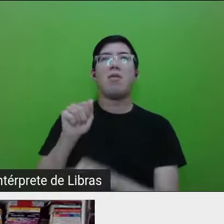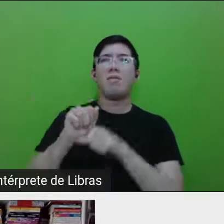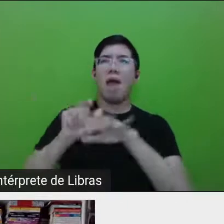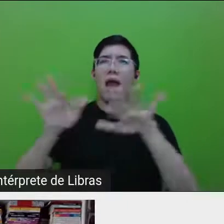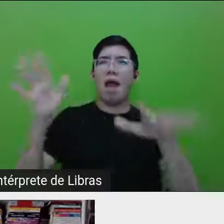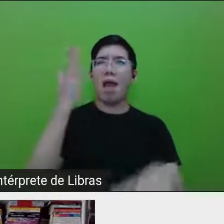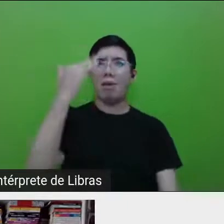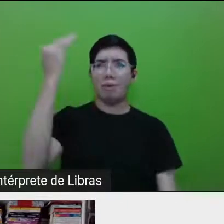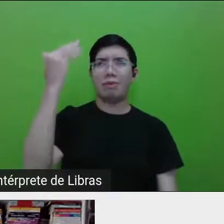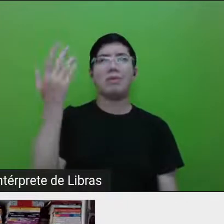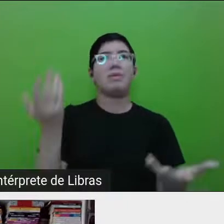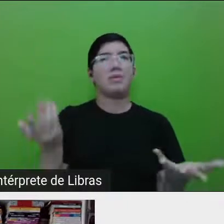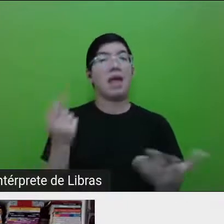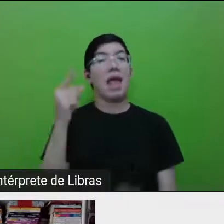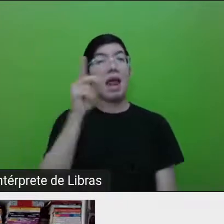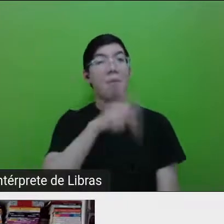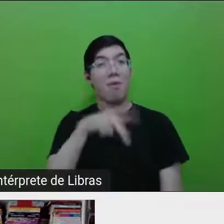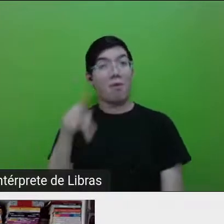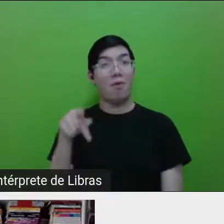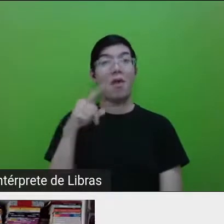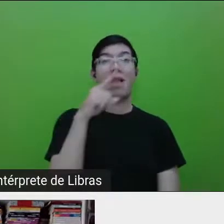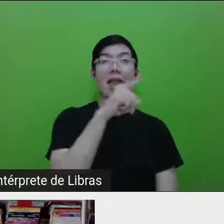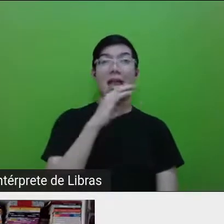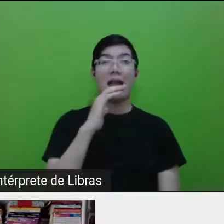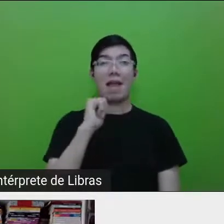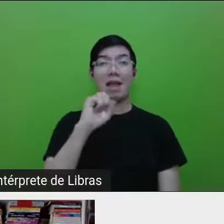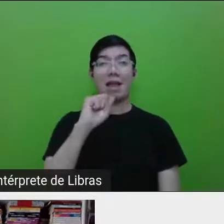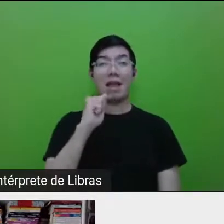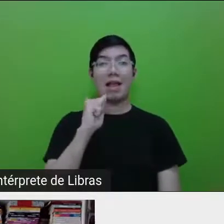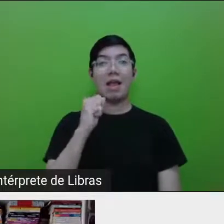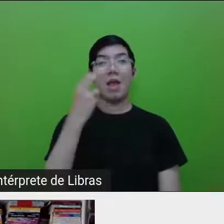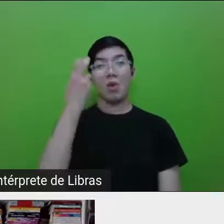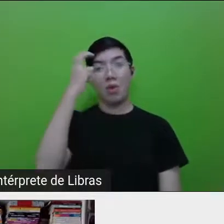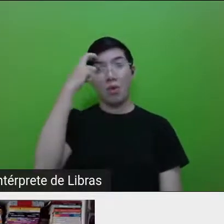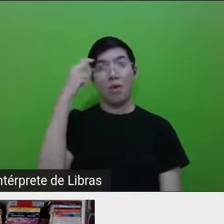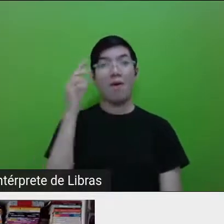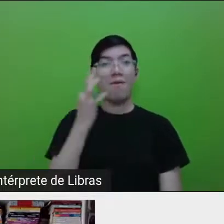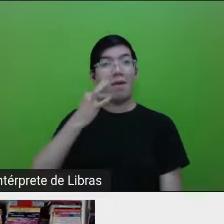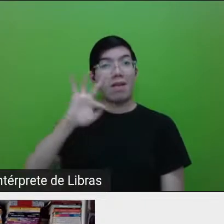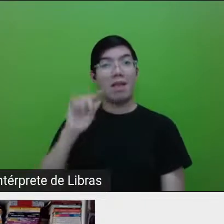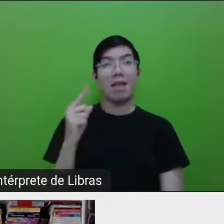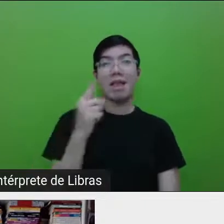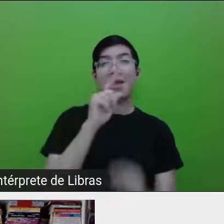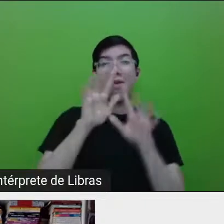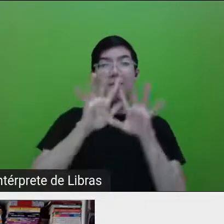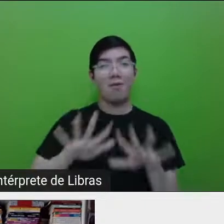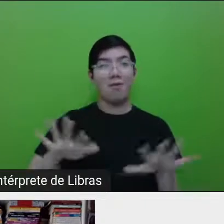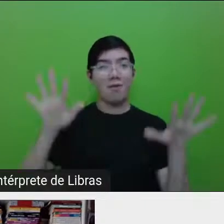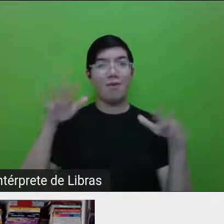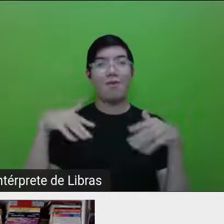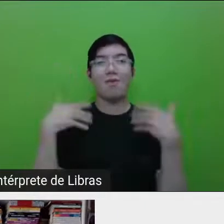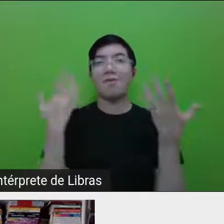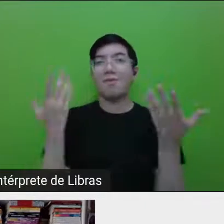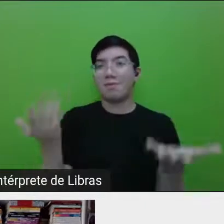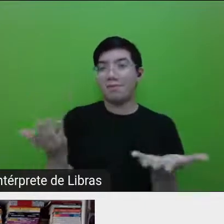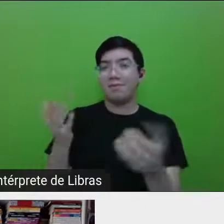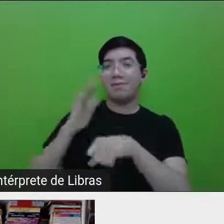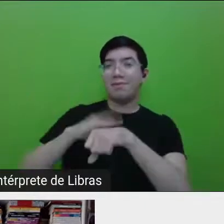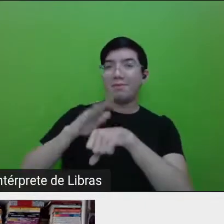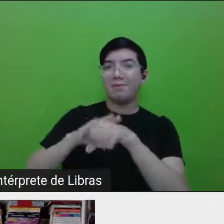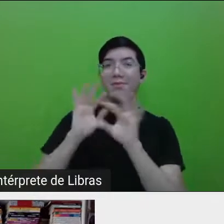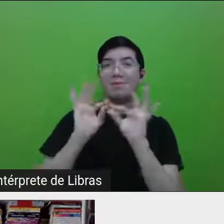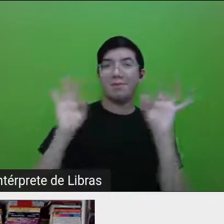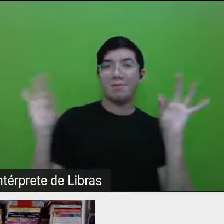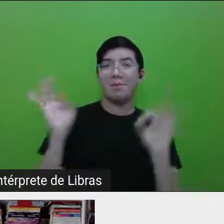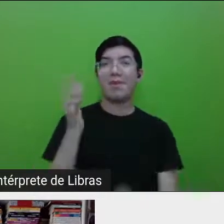professora na Casa de Cultura Francesa da UFC. Super, super, oficé. E ela tem